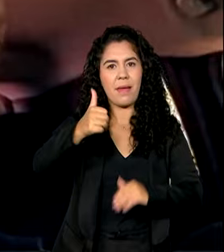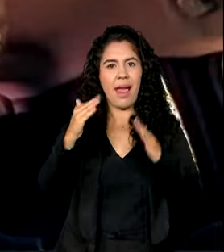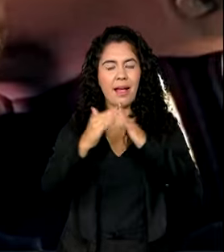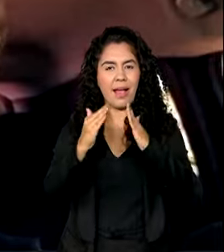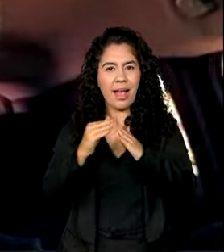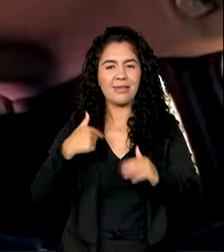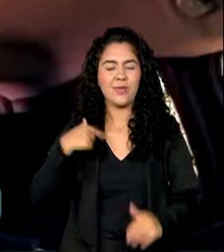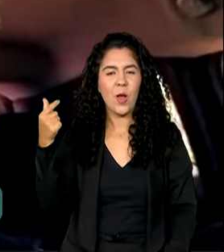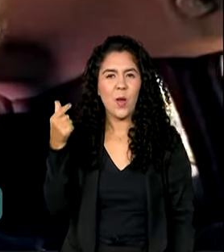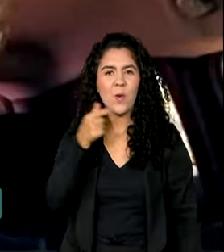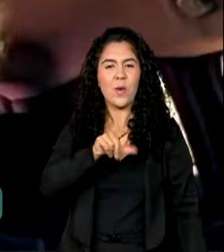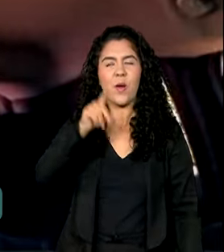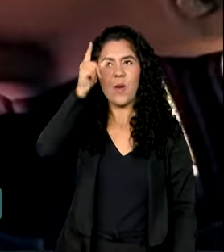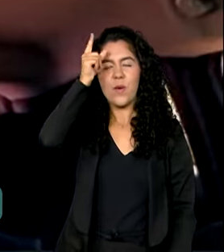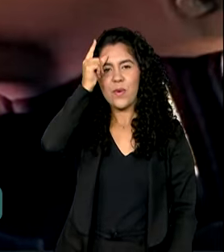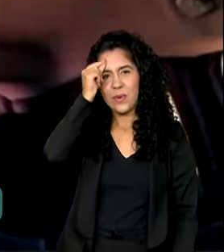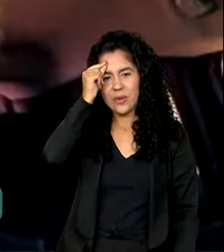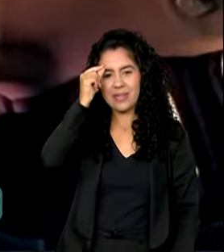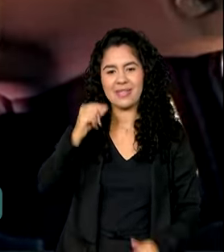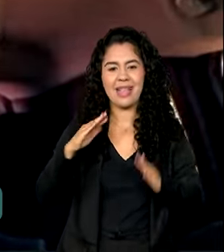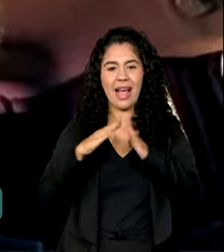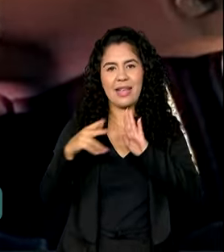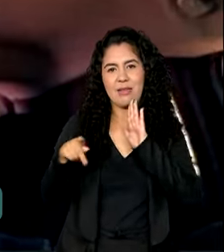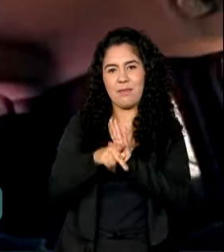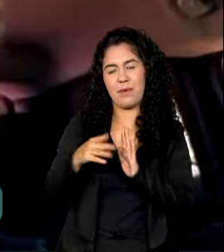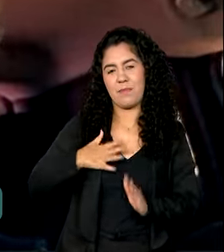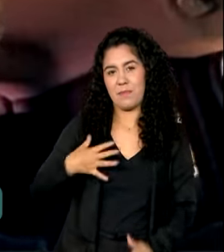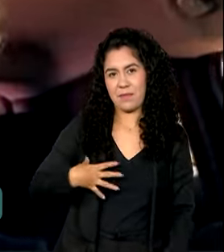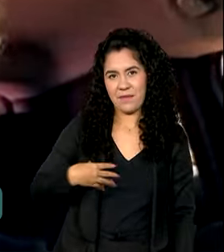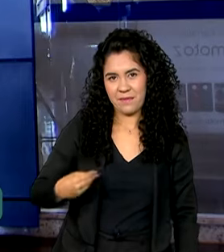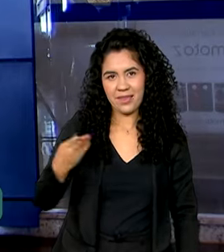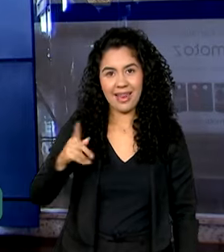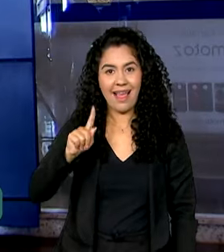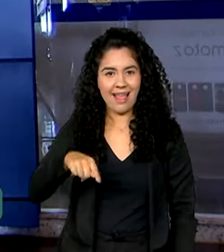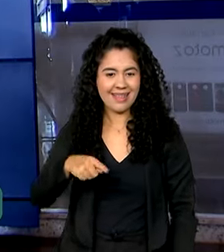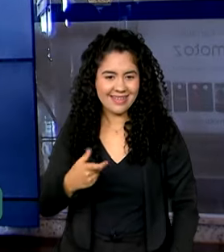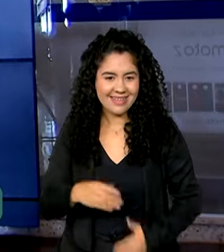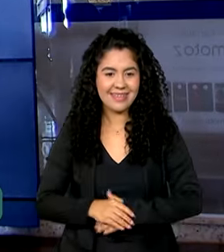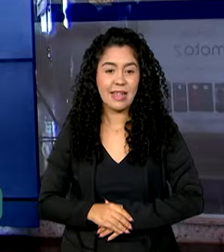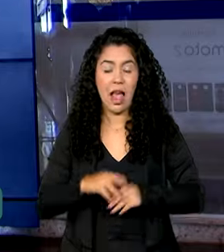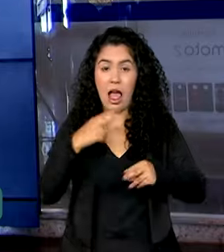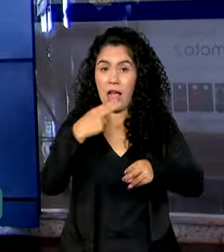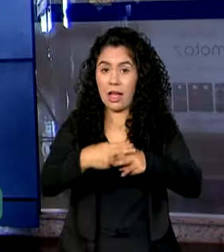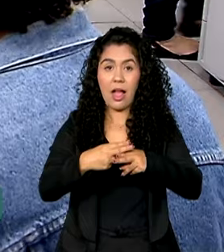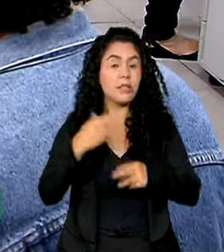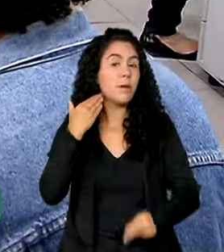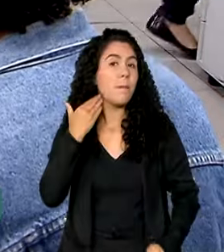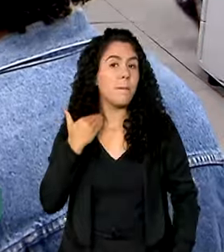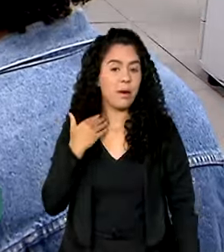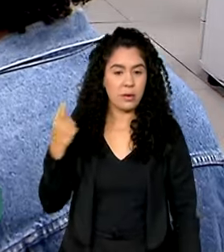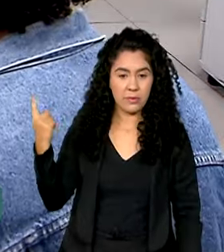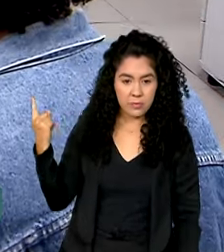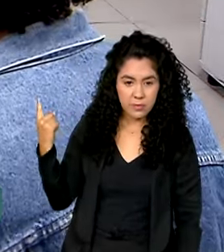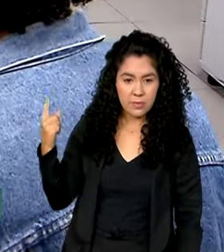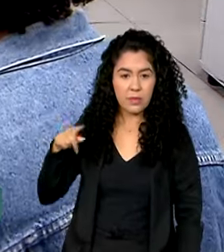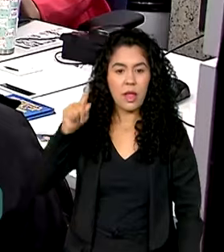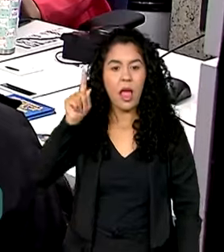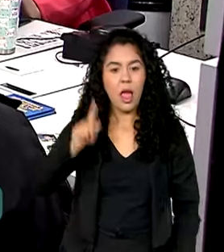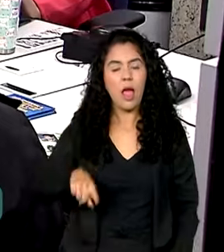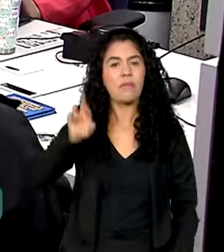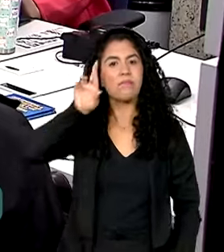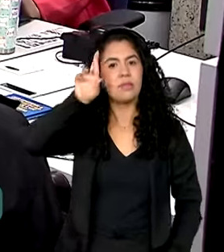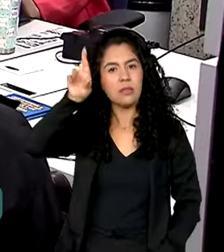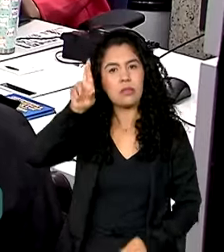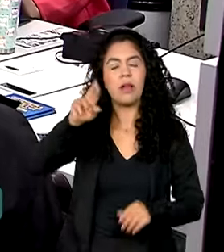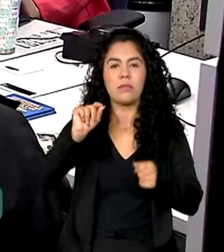não teria nascido na casinha dela própria, que era a meta. A Caixa Econômica Federal é o agente operador